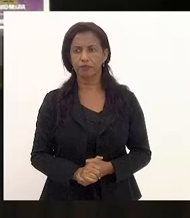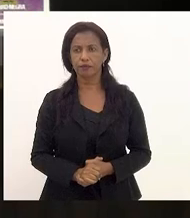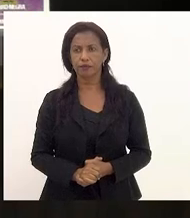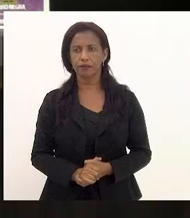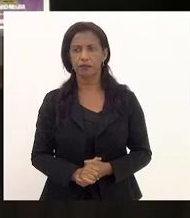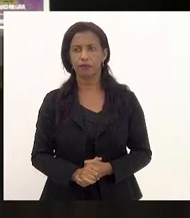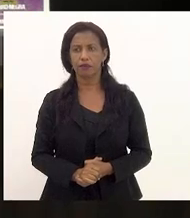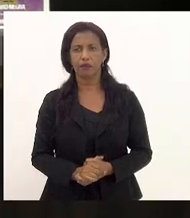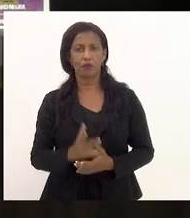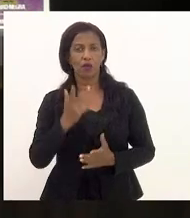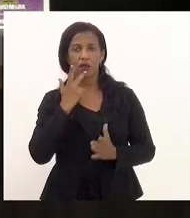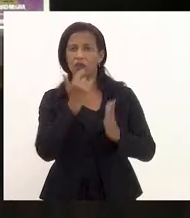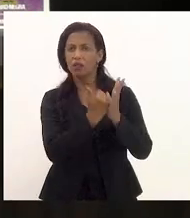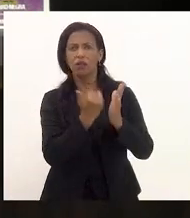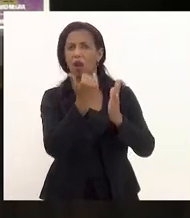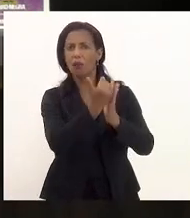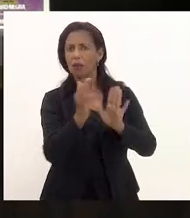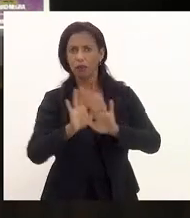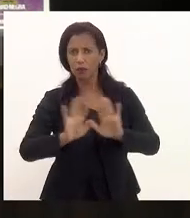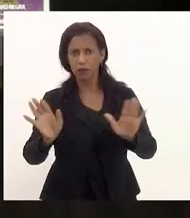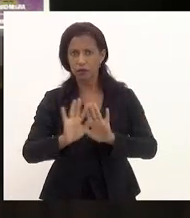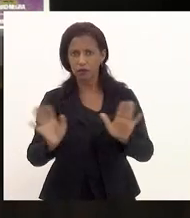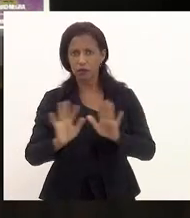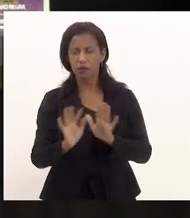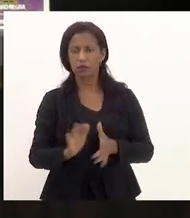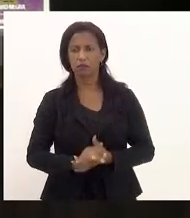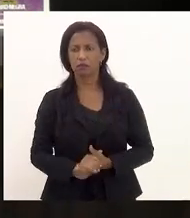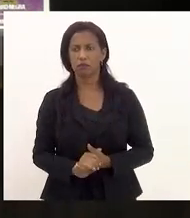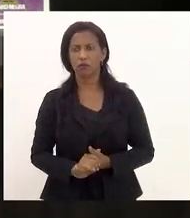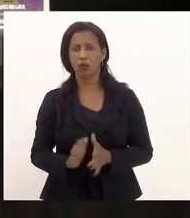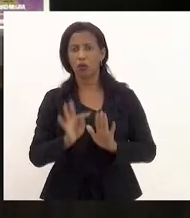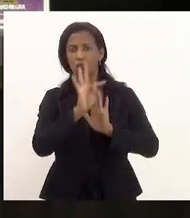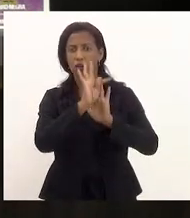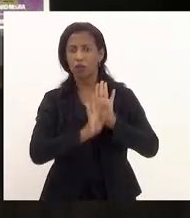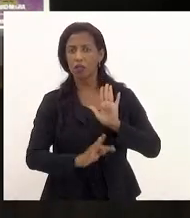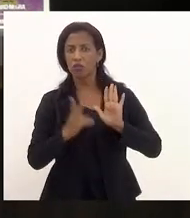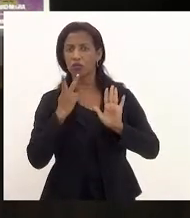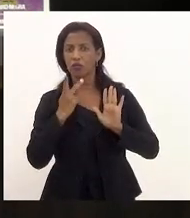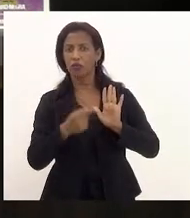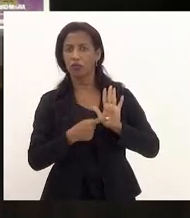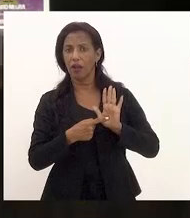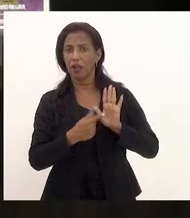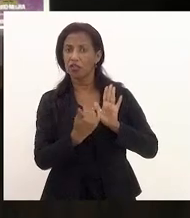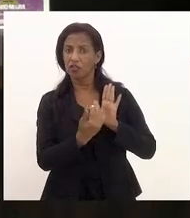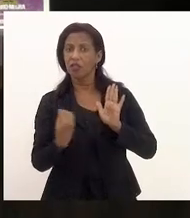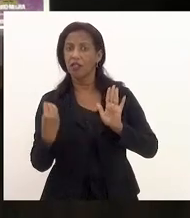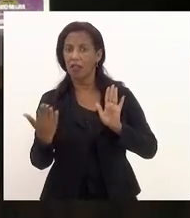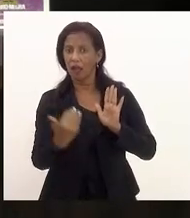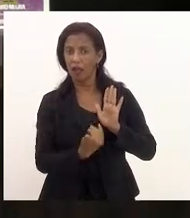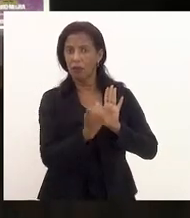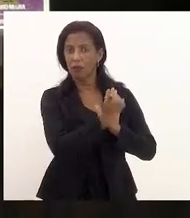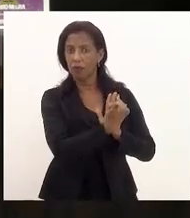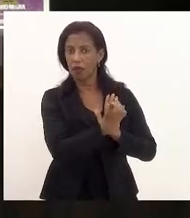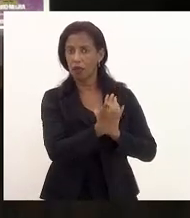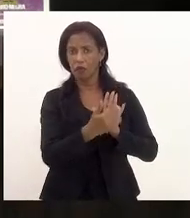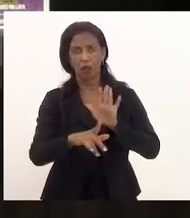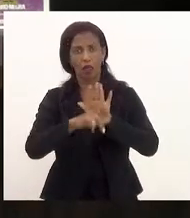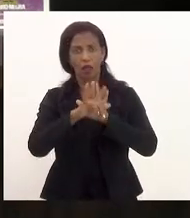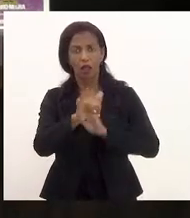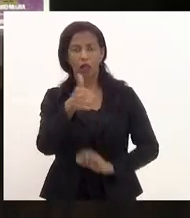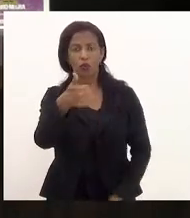Nós não estamos dando aumento, é bom que se diga, tá? Porque o texto fala de dar aumento. É a própria lei